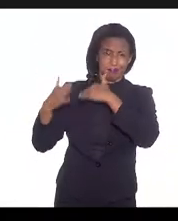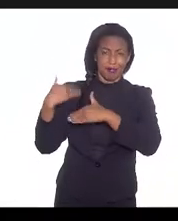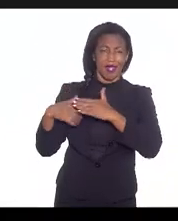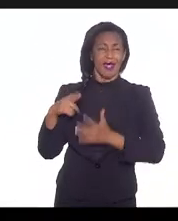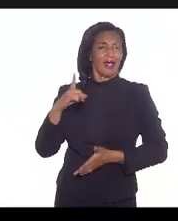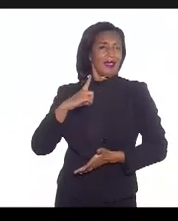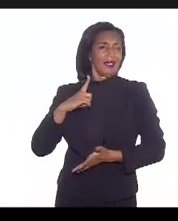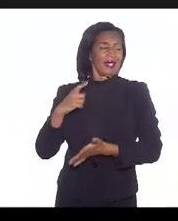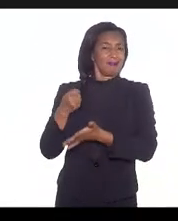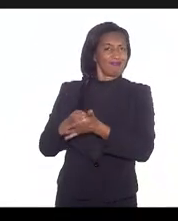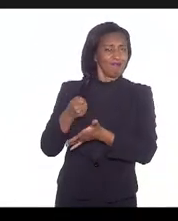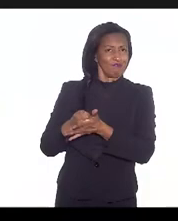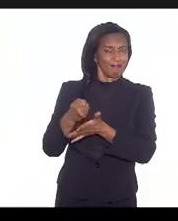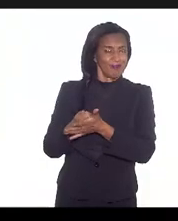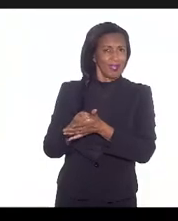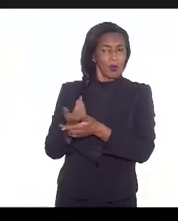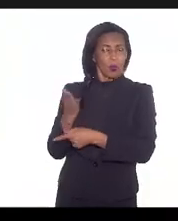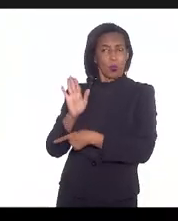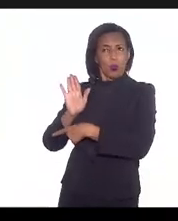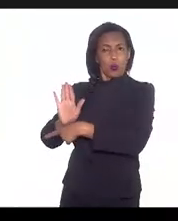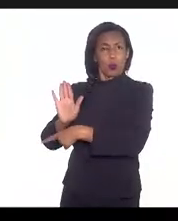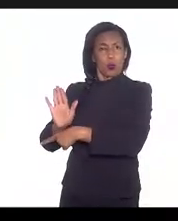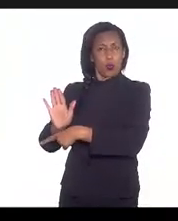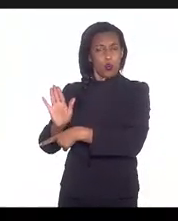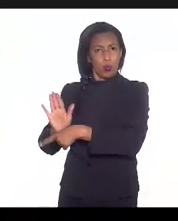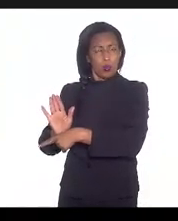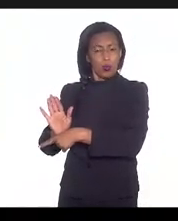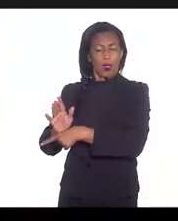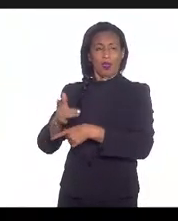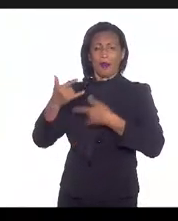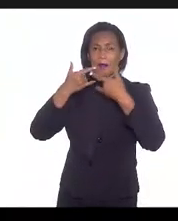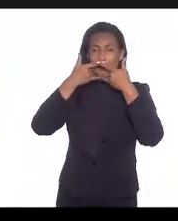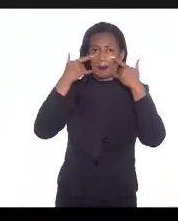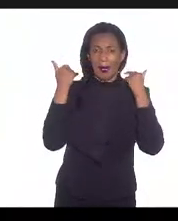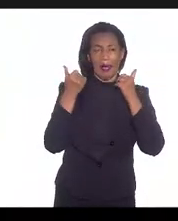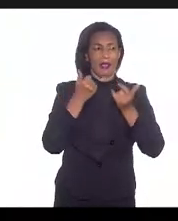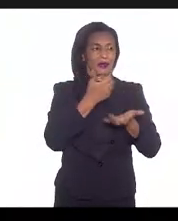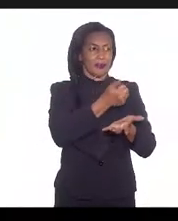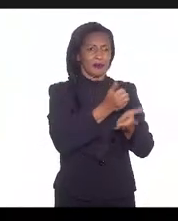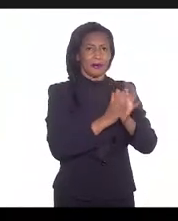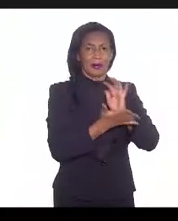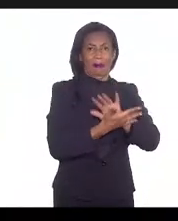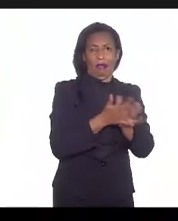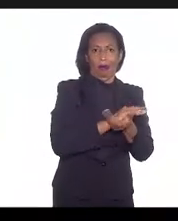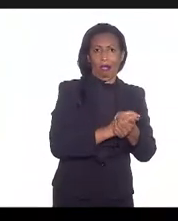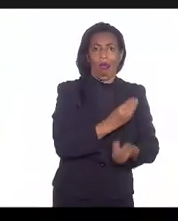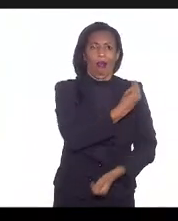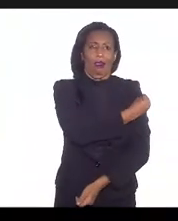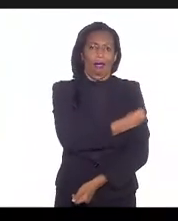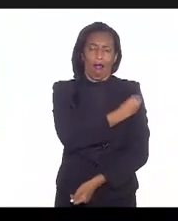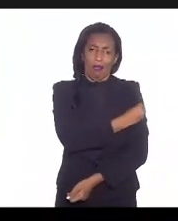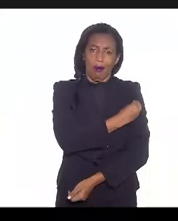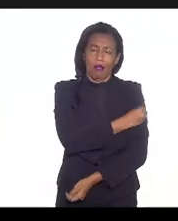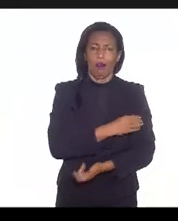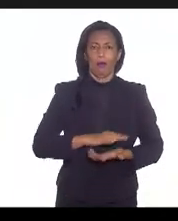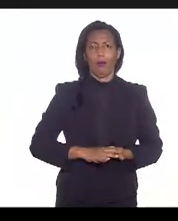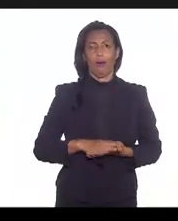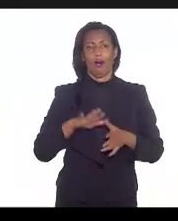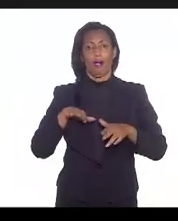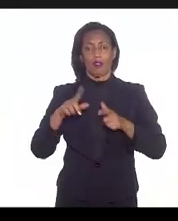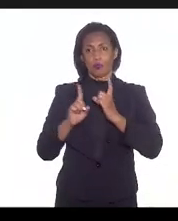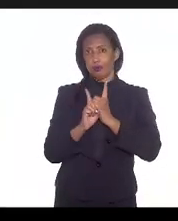as medidas, de prevenção, e dentre elas, além das máscaras, higiene, com álcool gel, essas coisas, enfim,